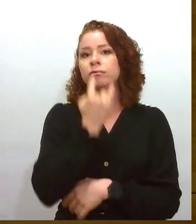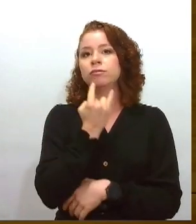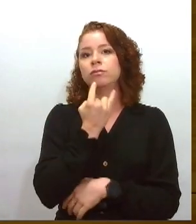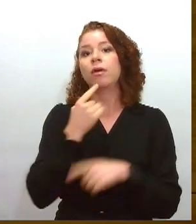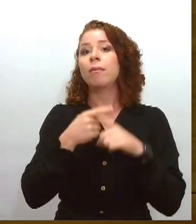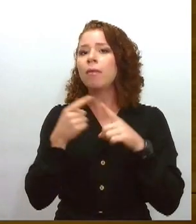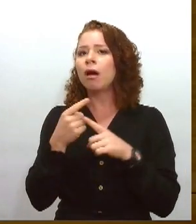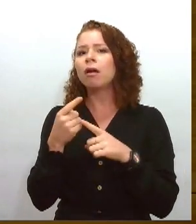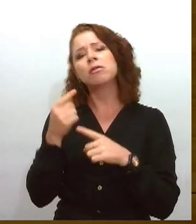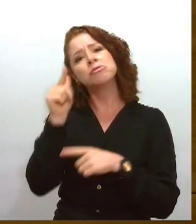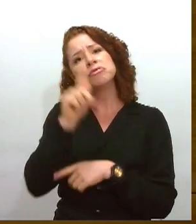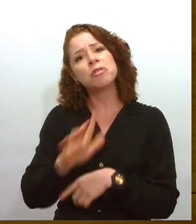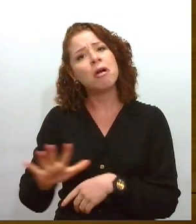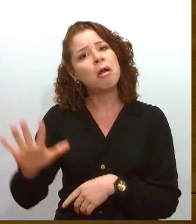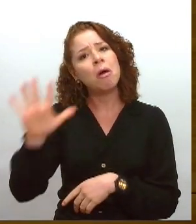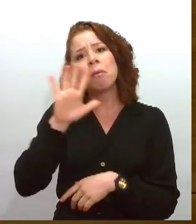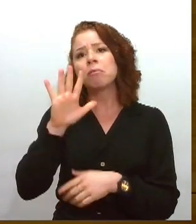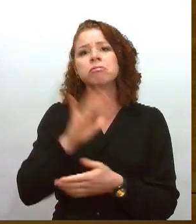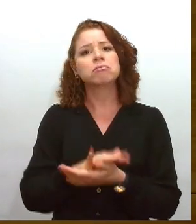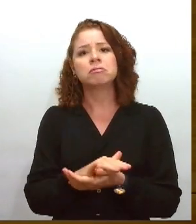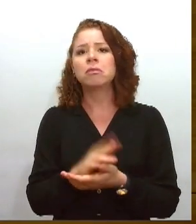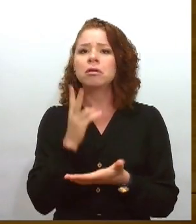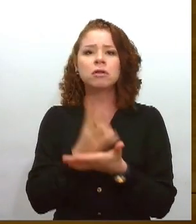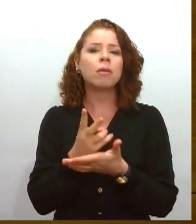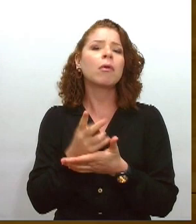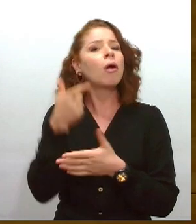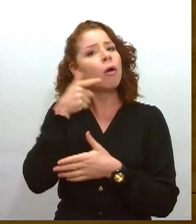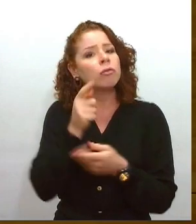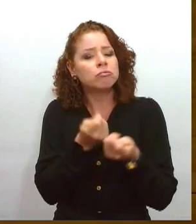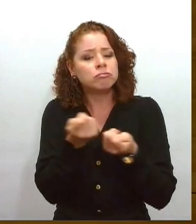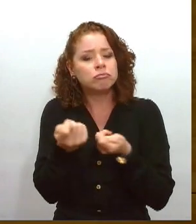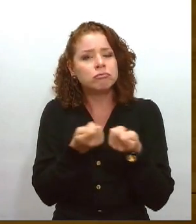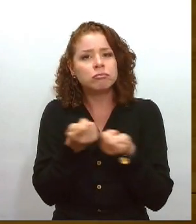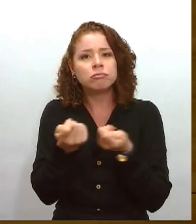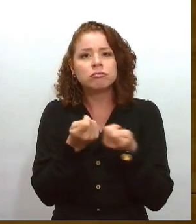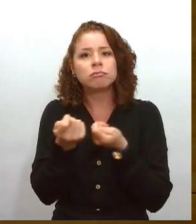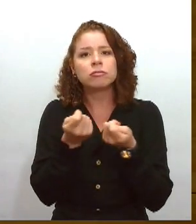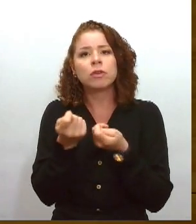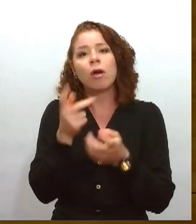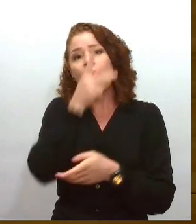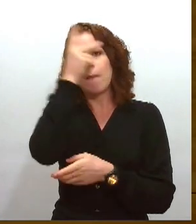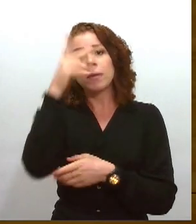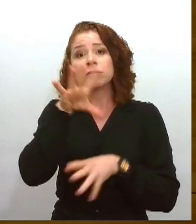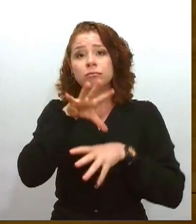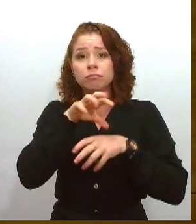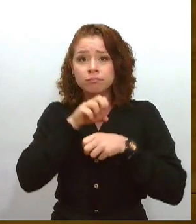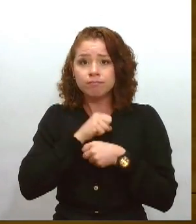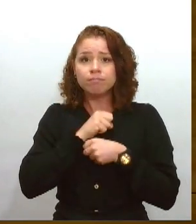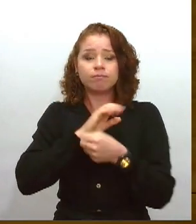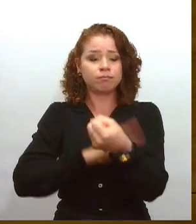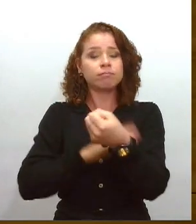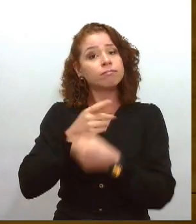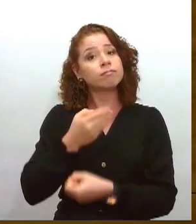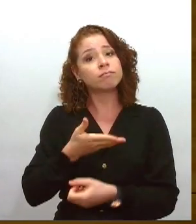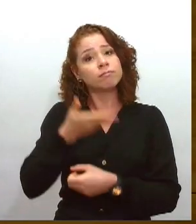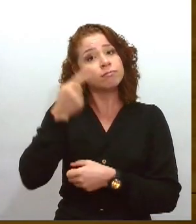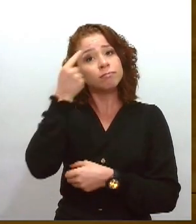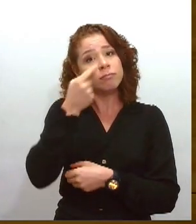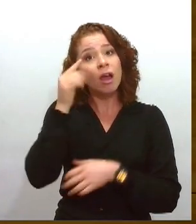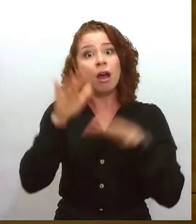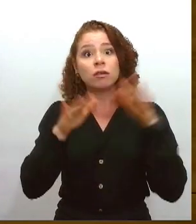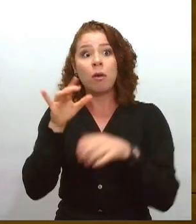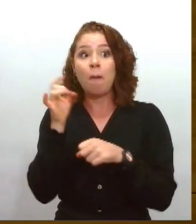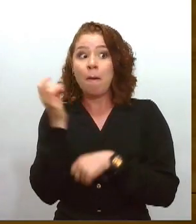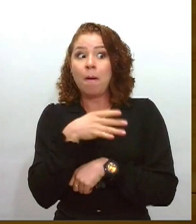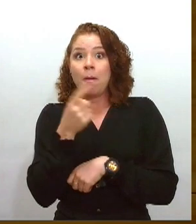a gente consegue esse controle do paciente. Então, assim, tem gente que tem medo de ir no oftalmologista, porque senão